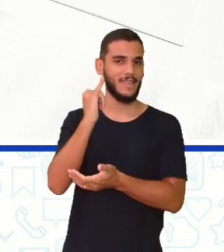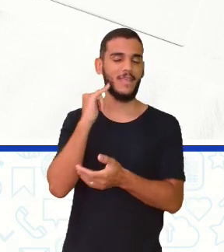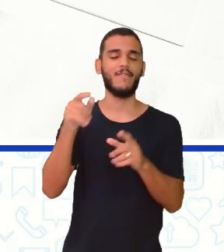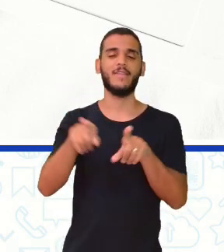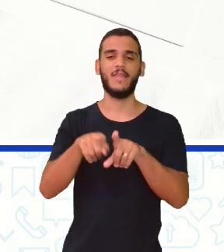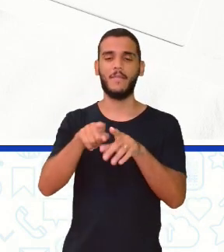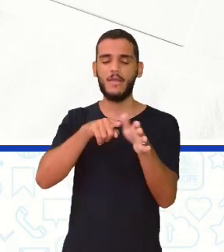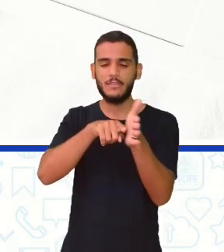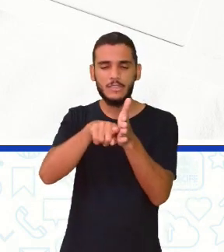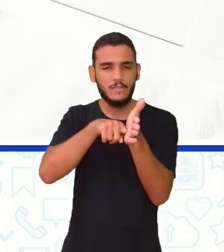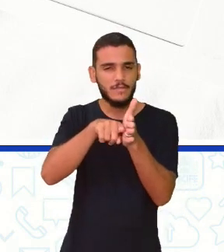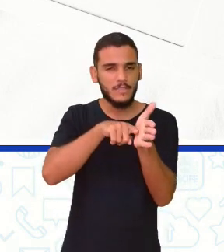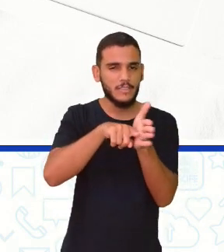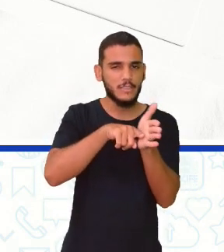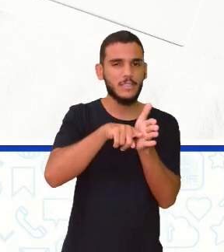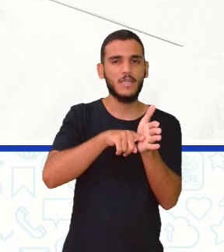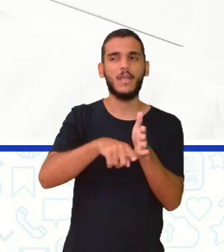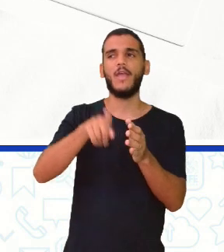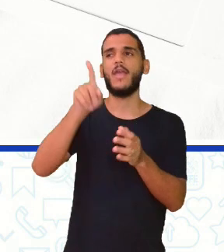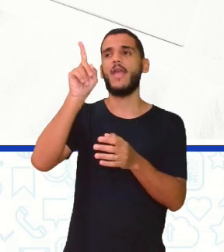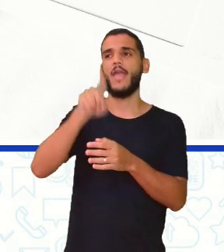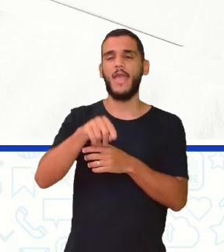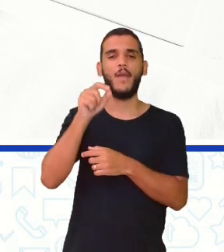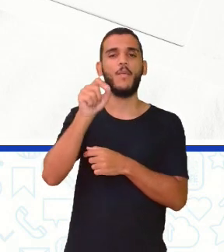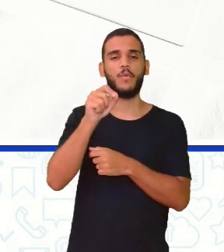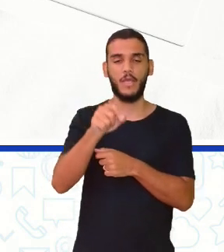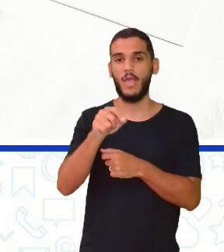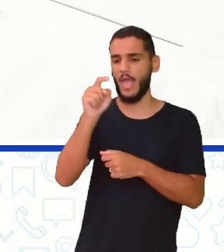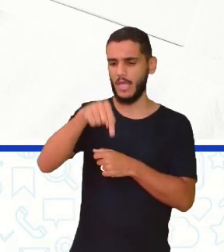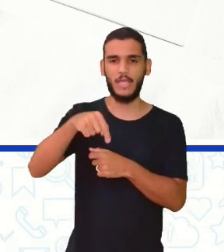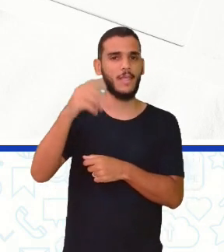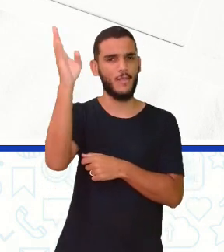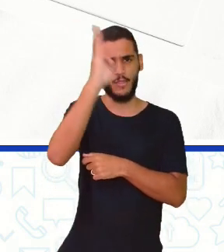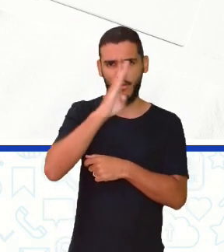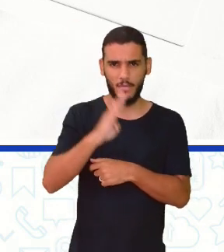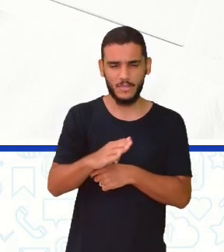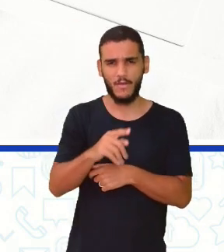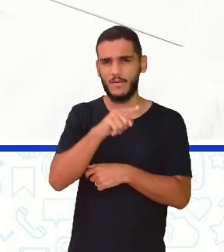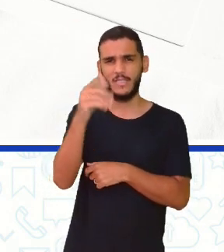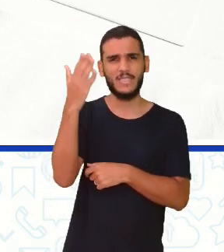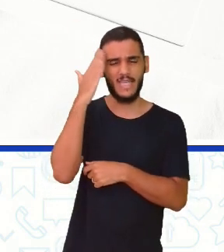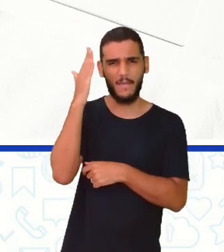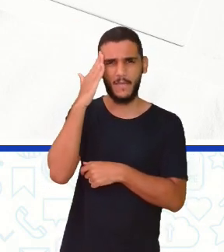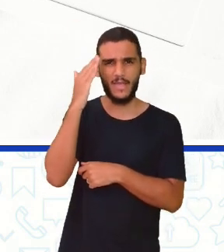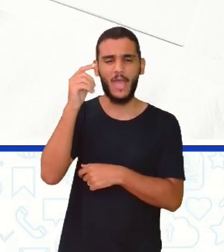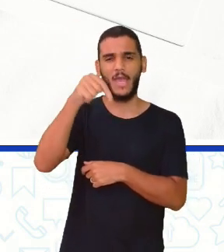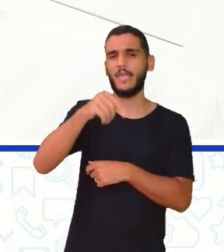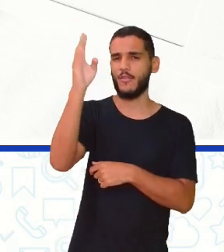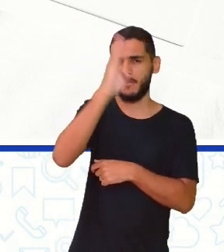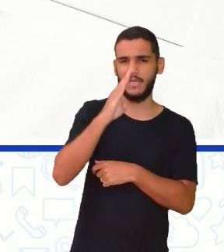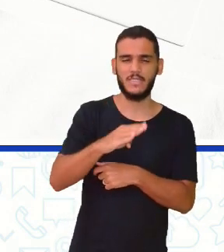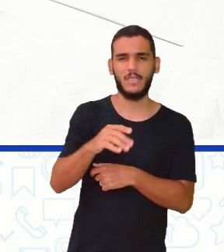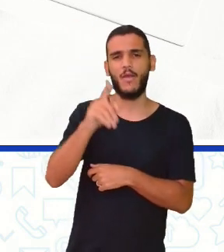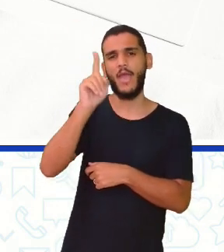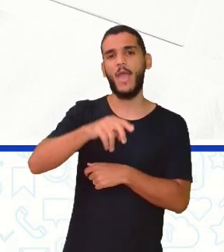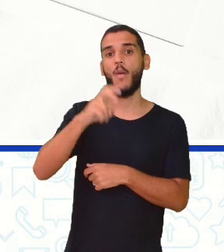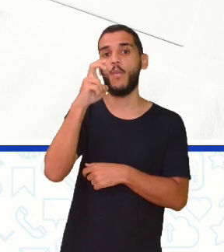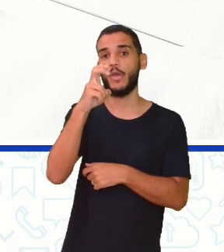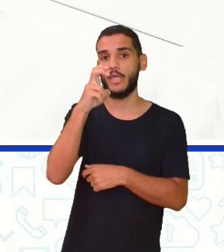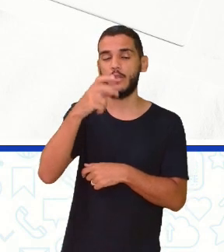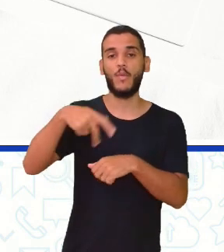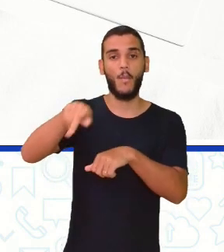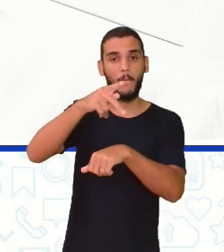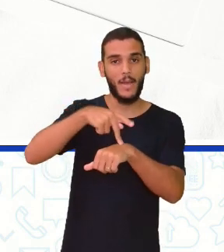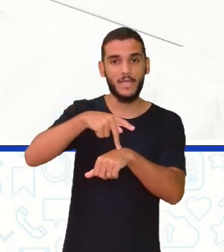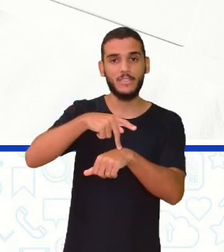investigativos que estão numa onda no Brasil. Vocês sabiam que o Brasil é o quinto país consumidor de